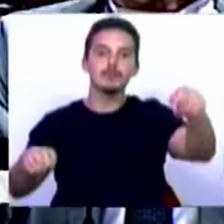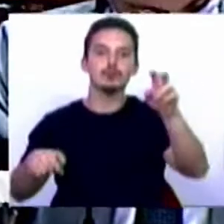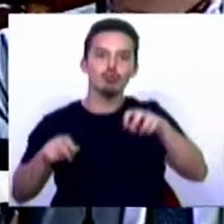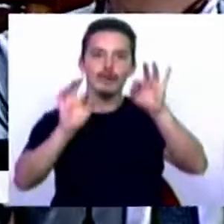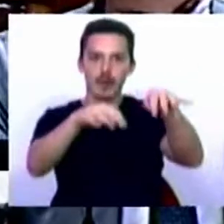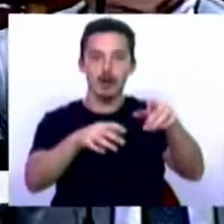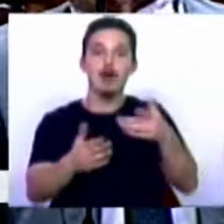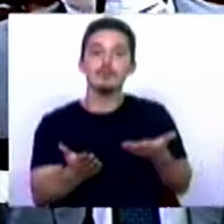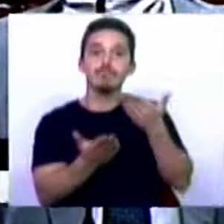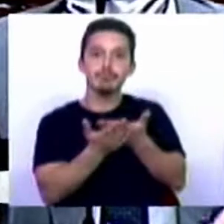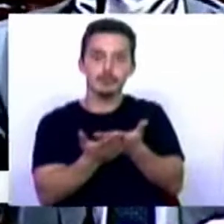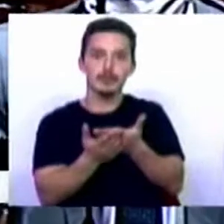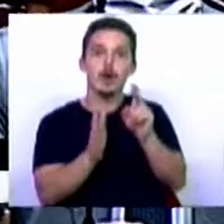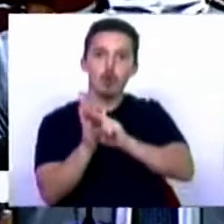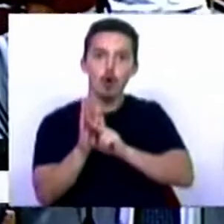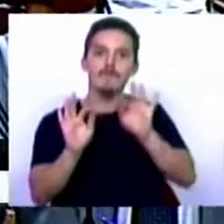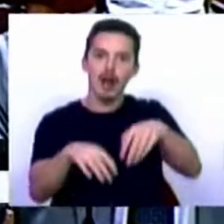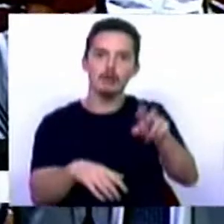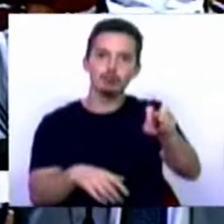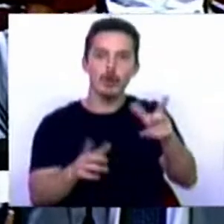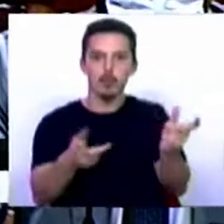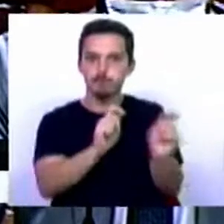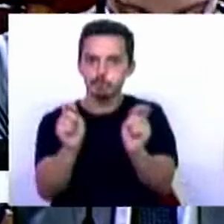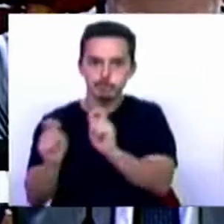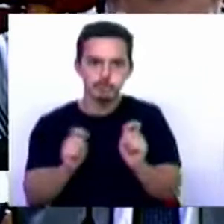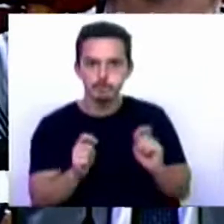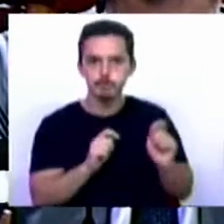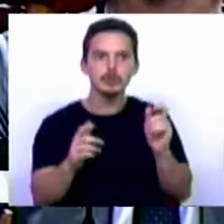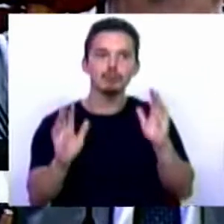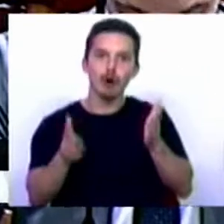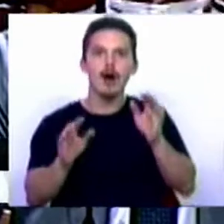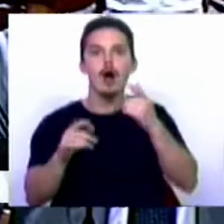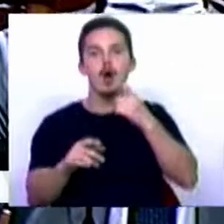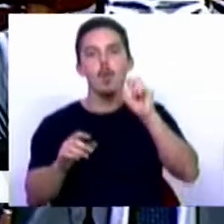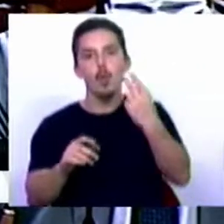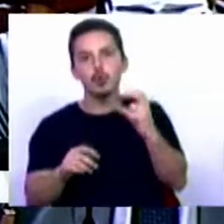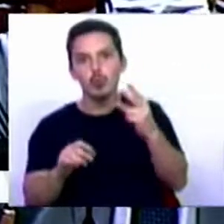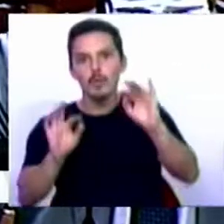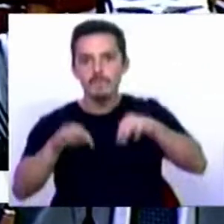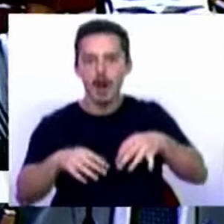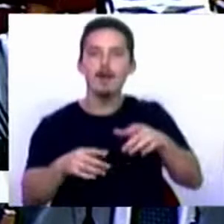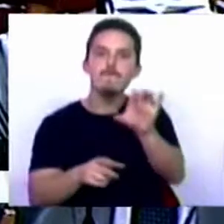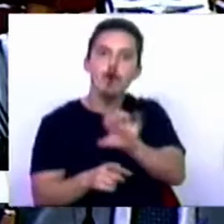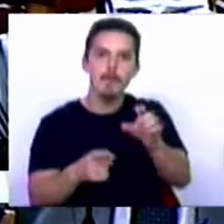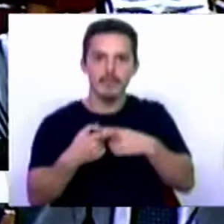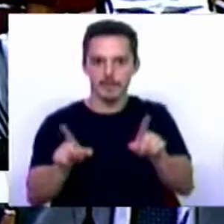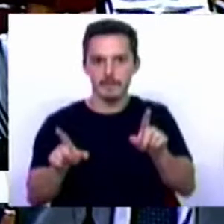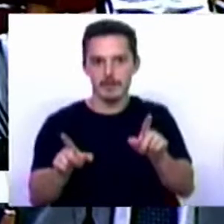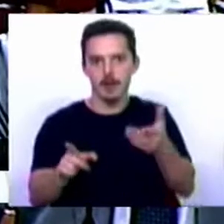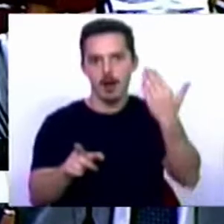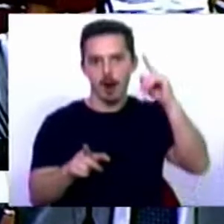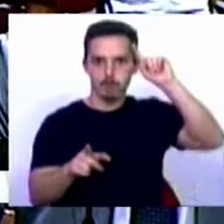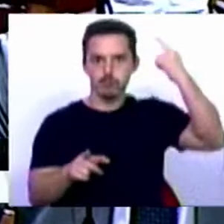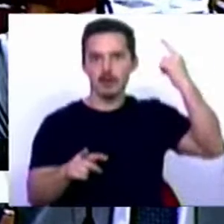relatório foi apresentado no final de junho e está a ser discutido já no final de outubro de forma diferente daquilo que é